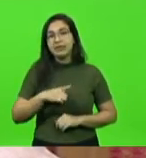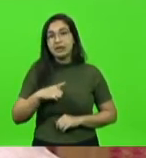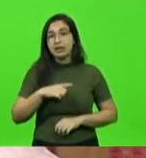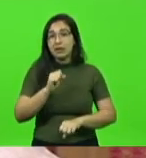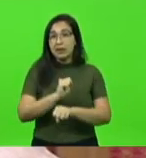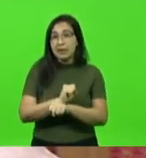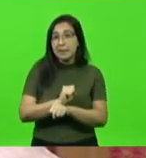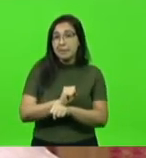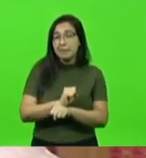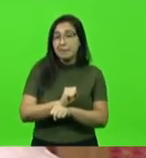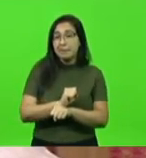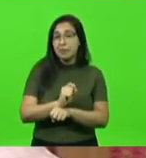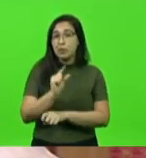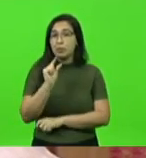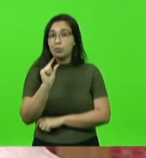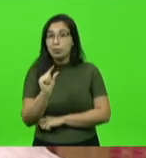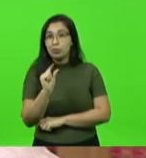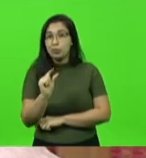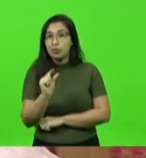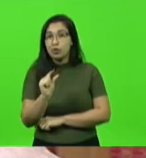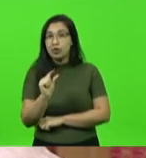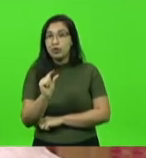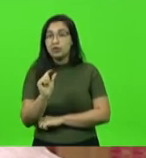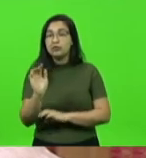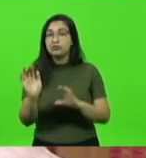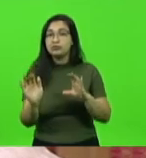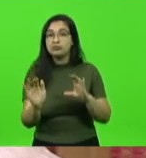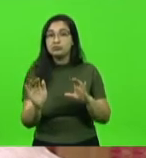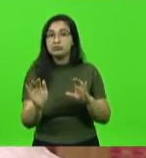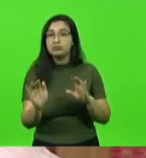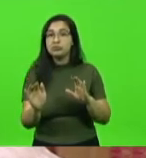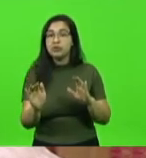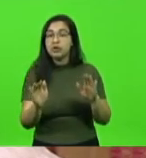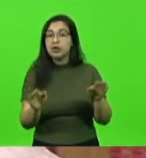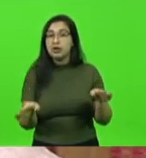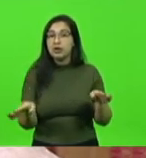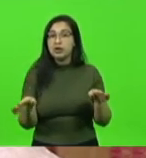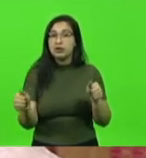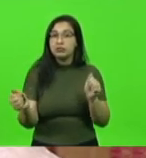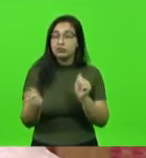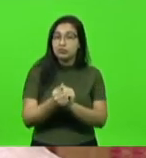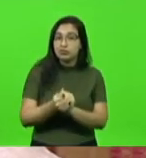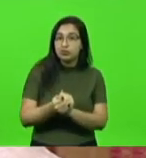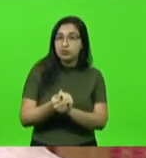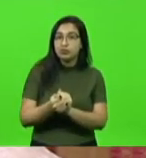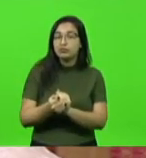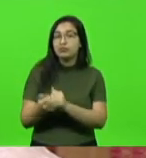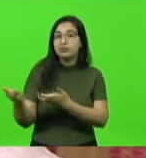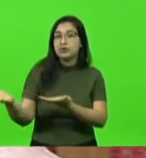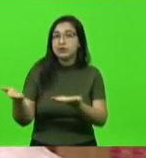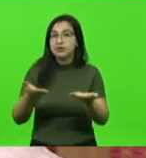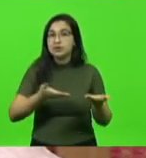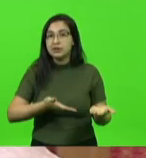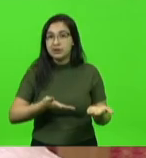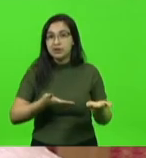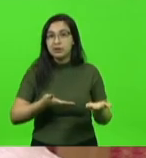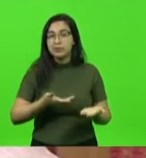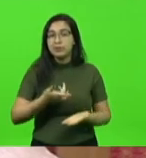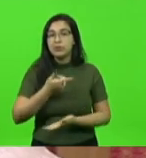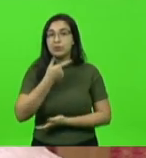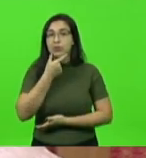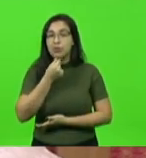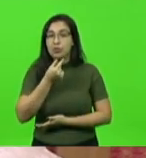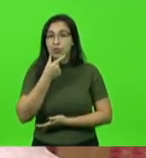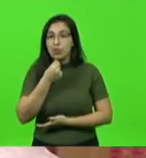vou receber e já estou recebendo em gabinete o vice-prefeito de Salto Veloso o